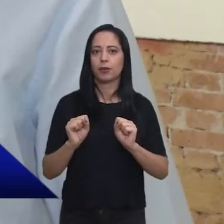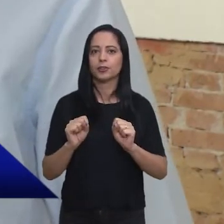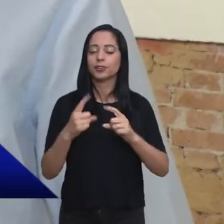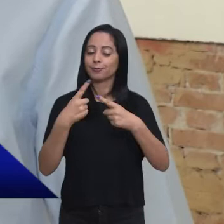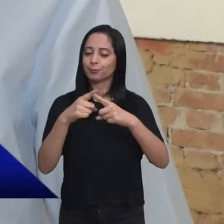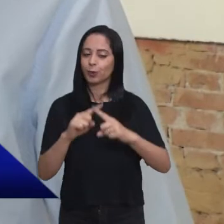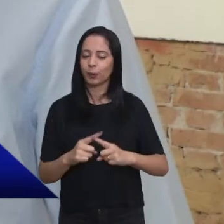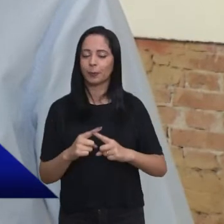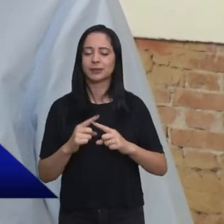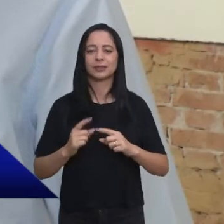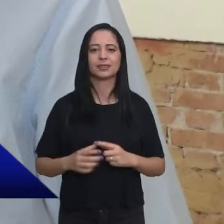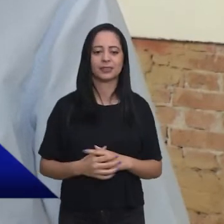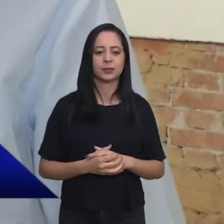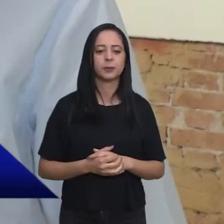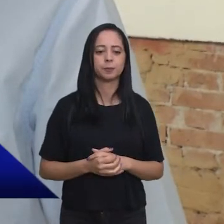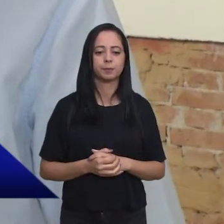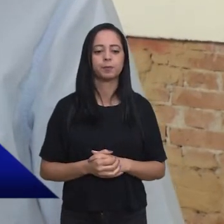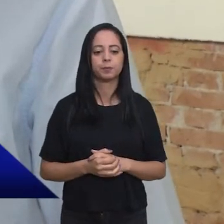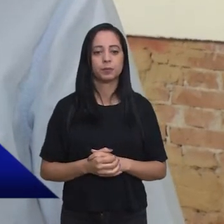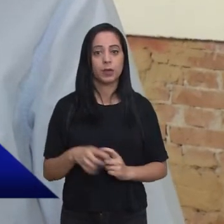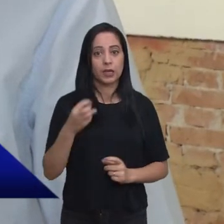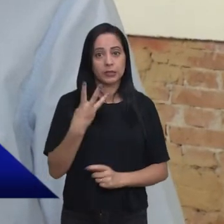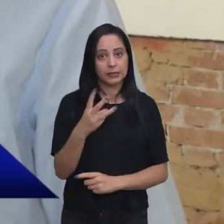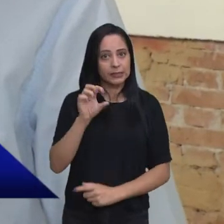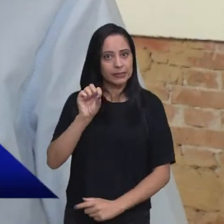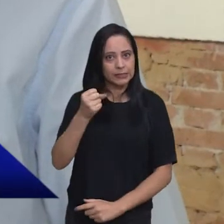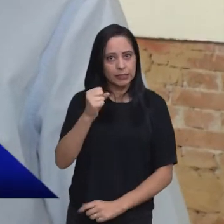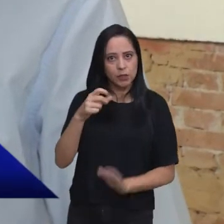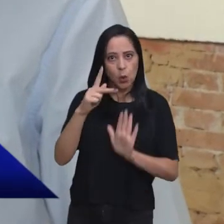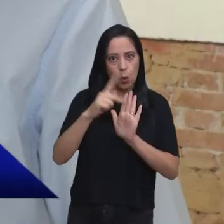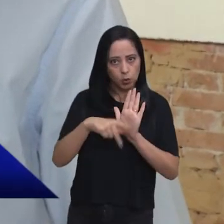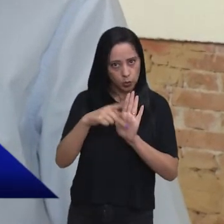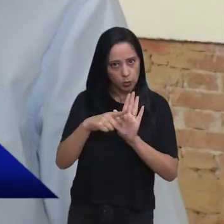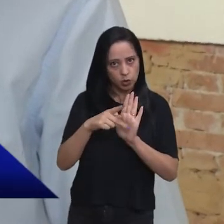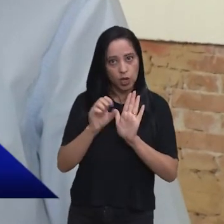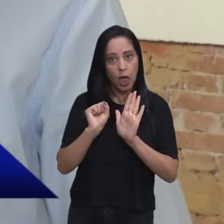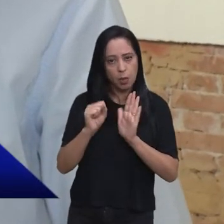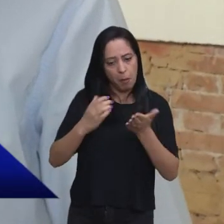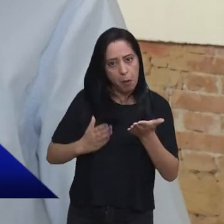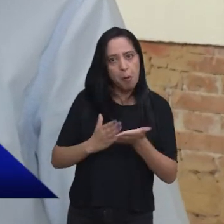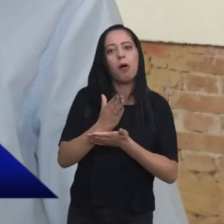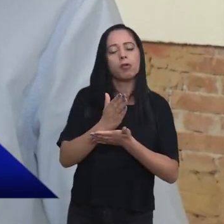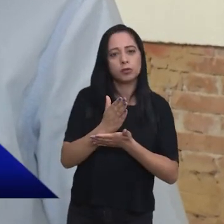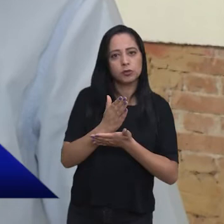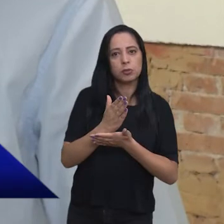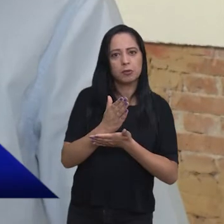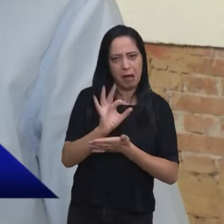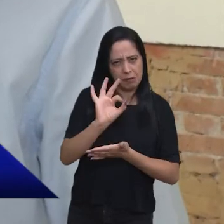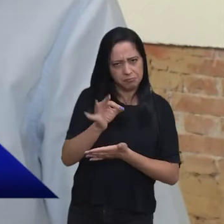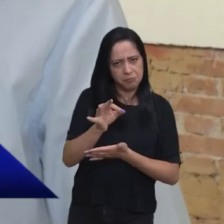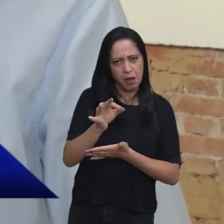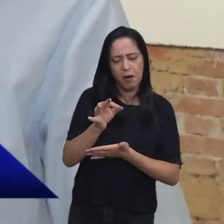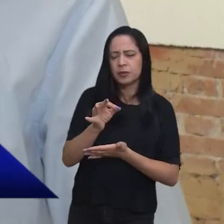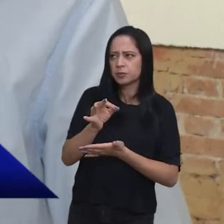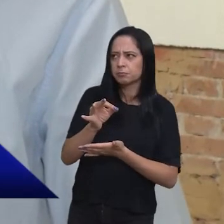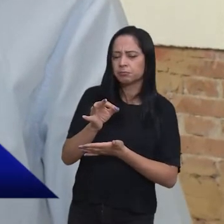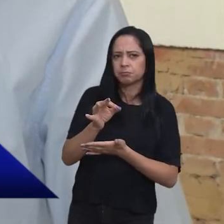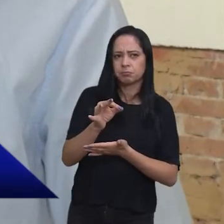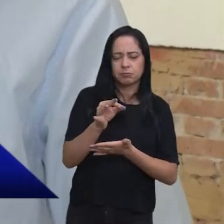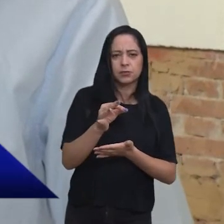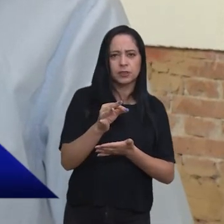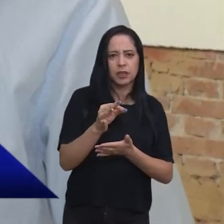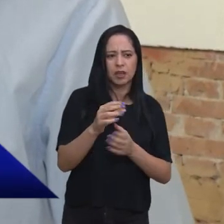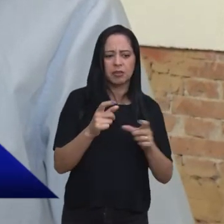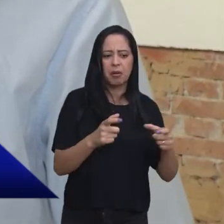Municipal de Cultura. É legal falar, são 38 projetos que podem ser aprovados e, dessa vez, eles podem ser realizados em